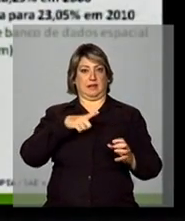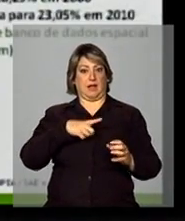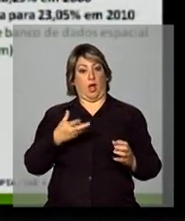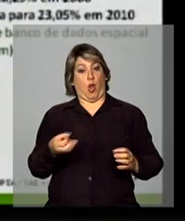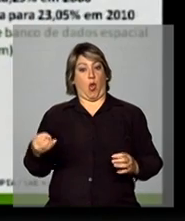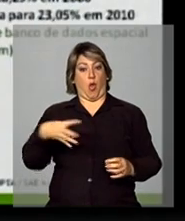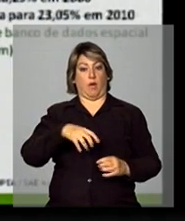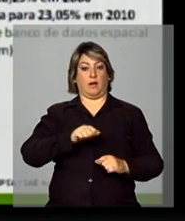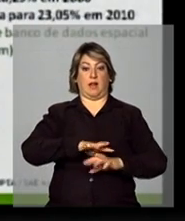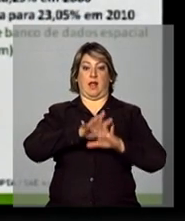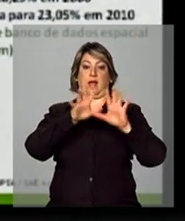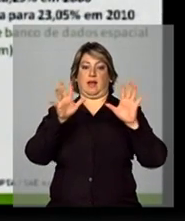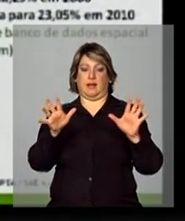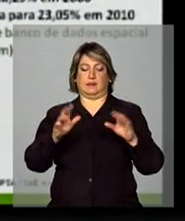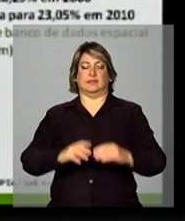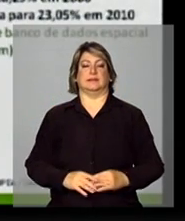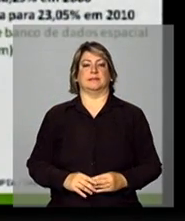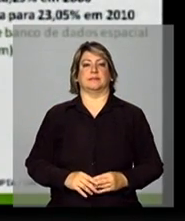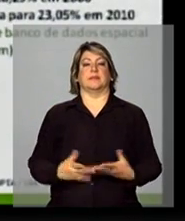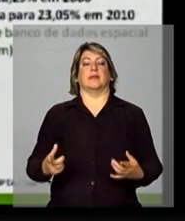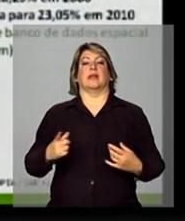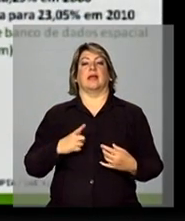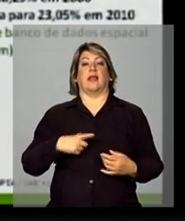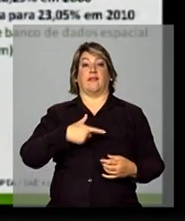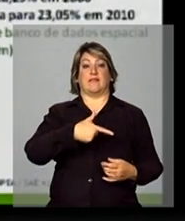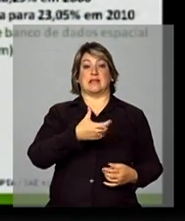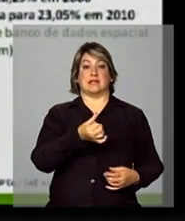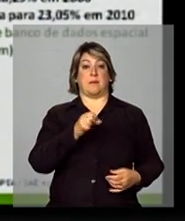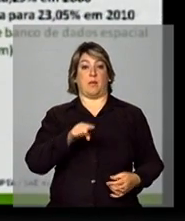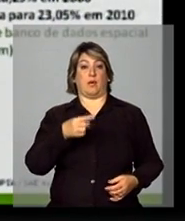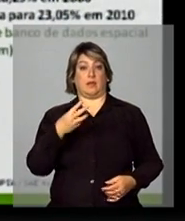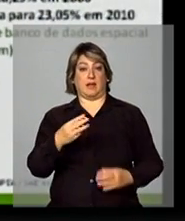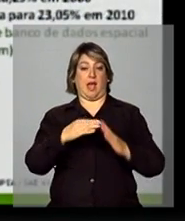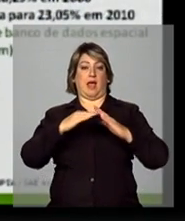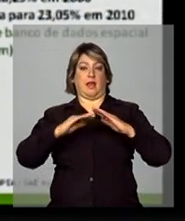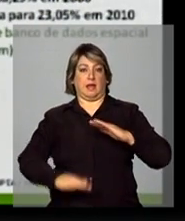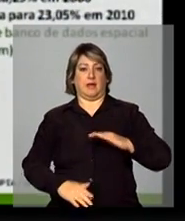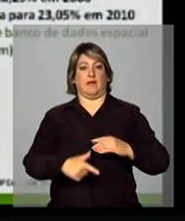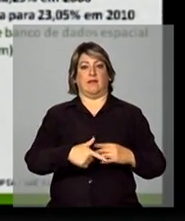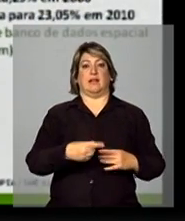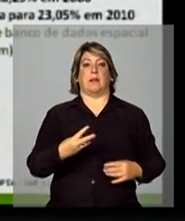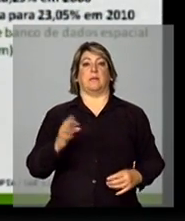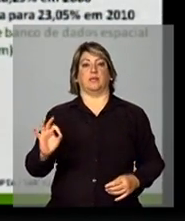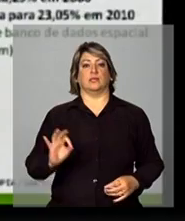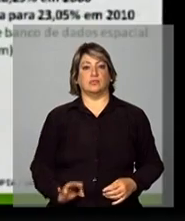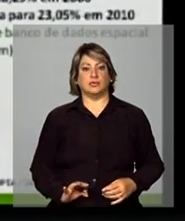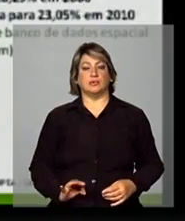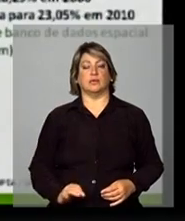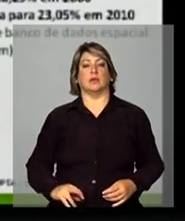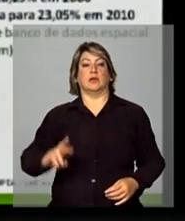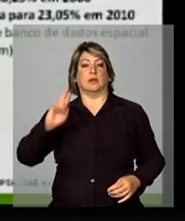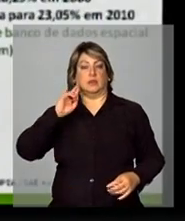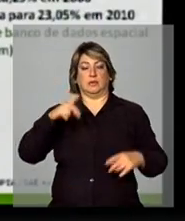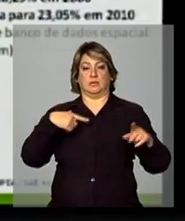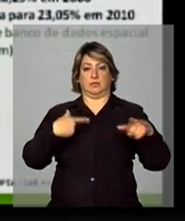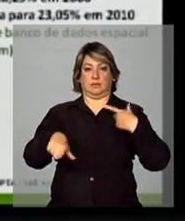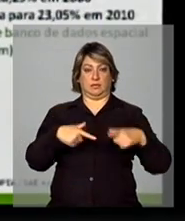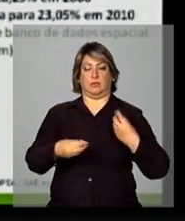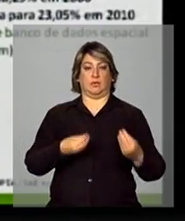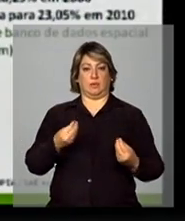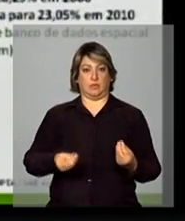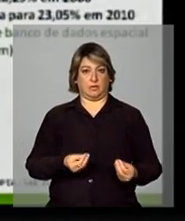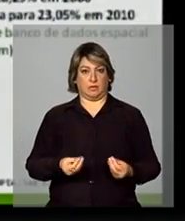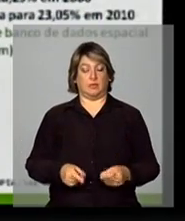novo é esse. Então, cai de 26,3% para 23% a proporção dos ocupados, obviamente, a ocupação